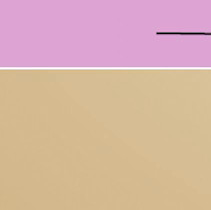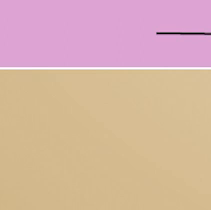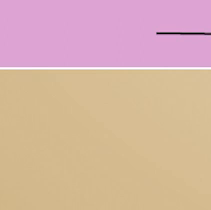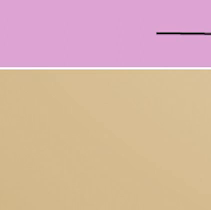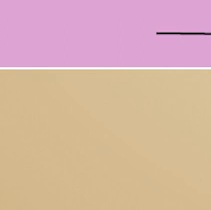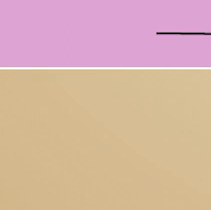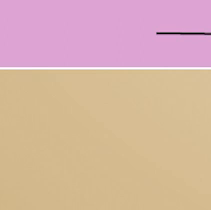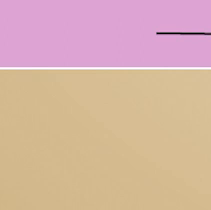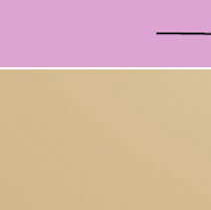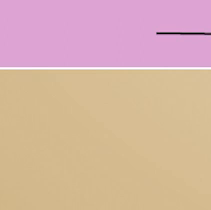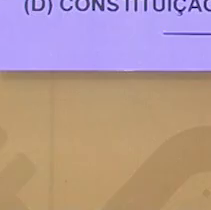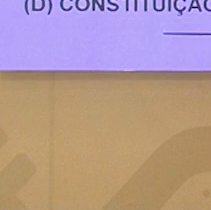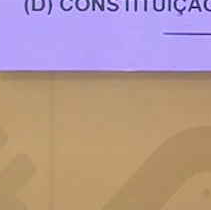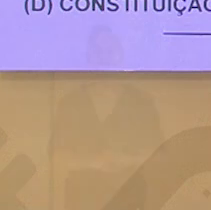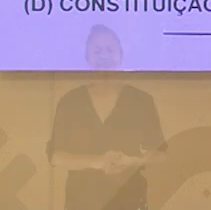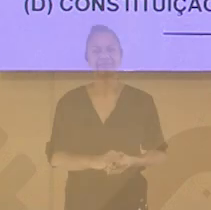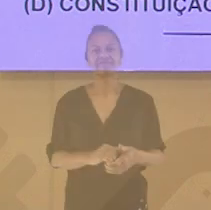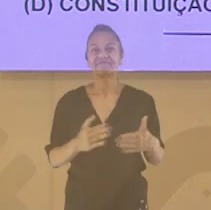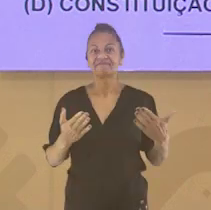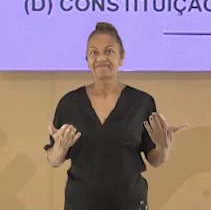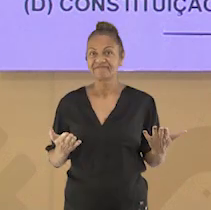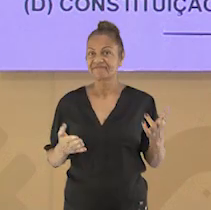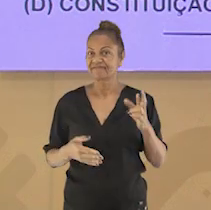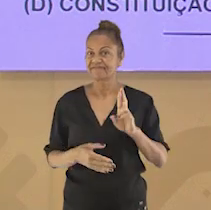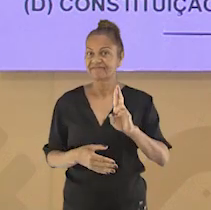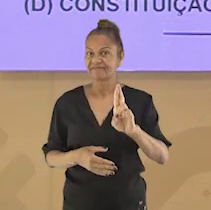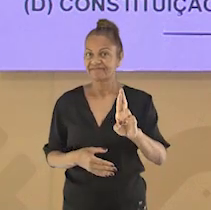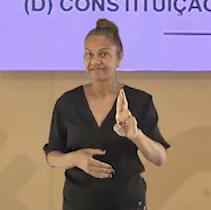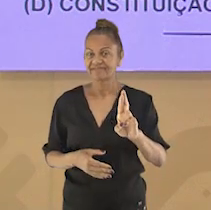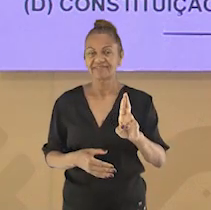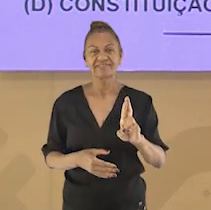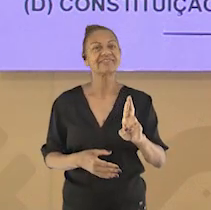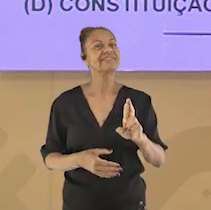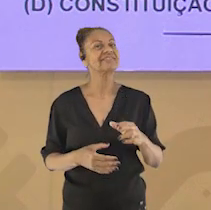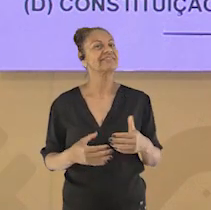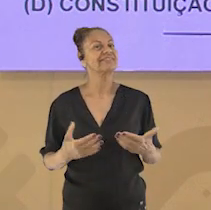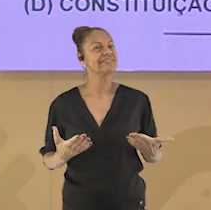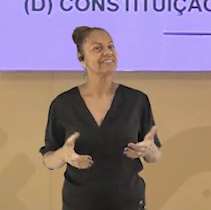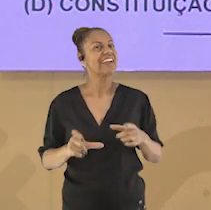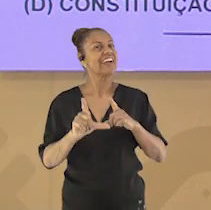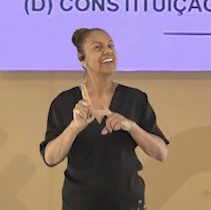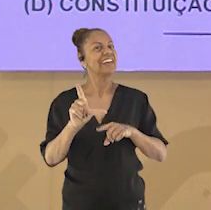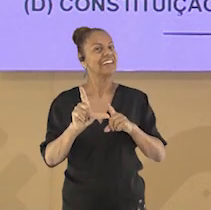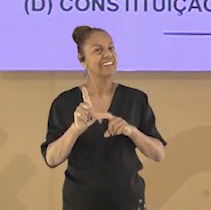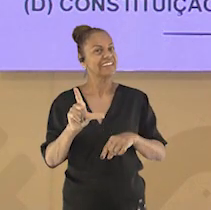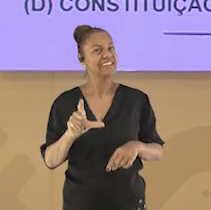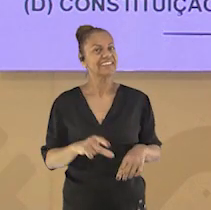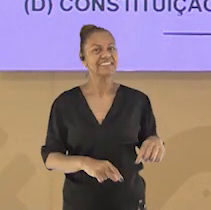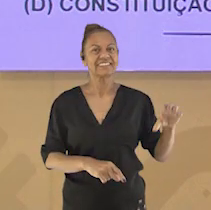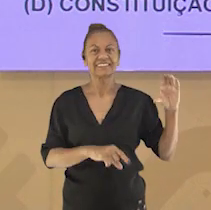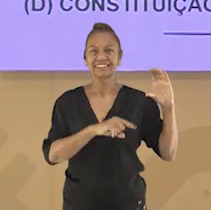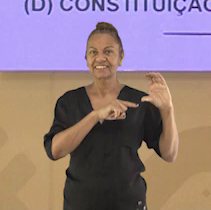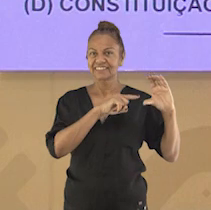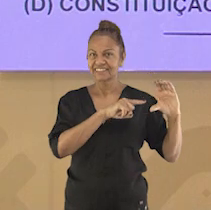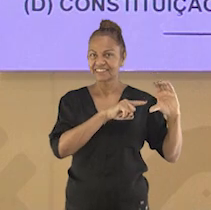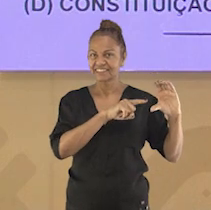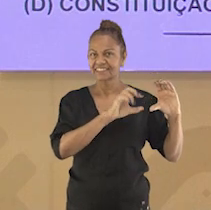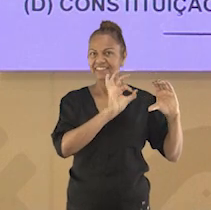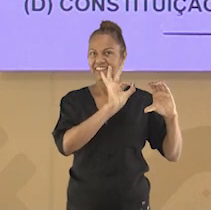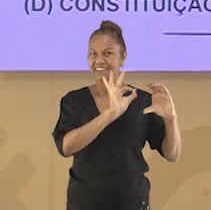E aí, responderam? A resposta é a letra C.